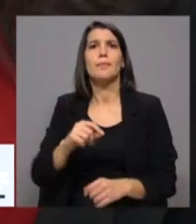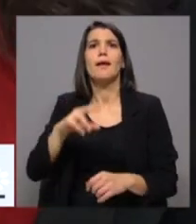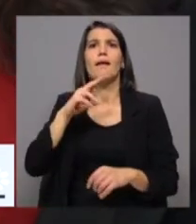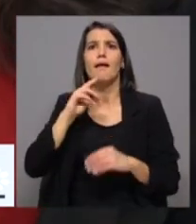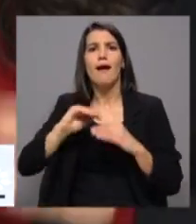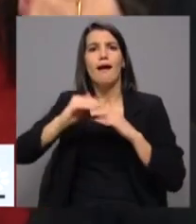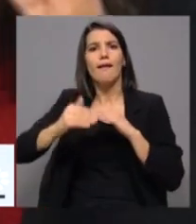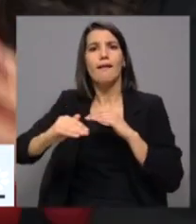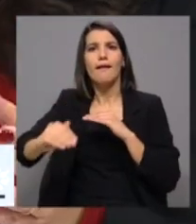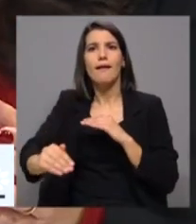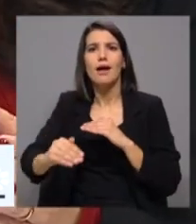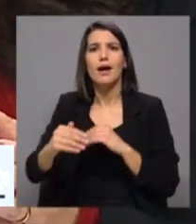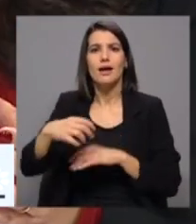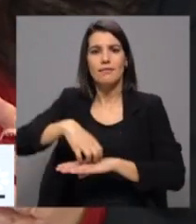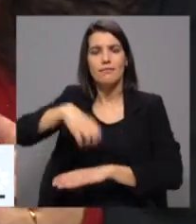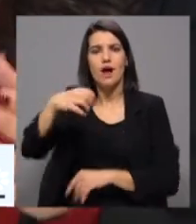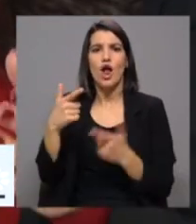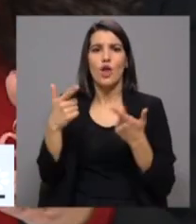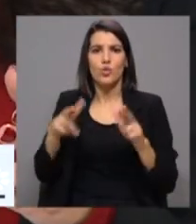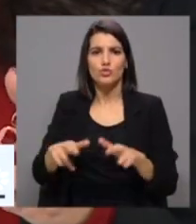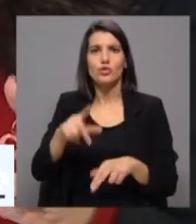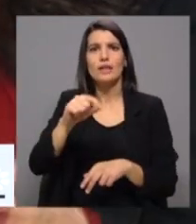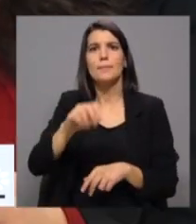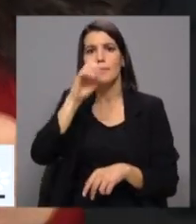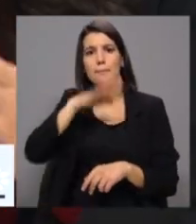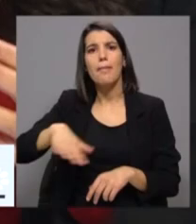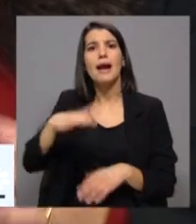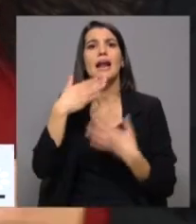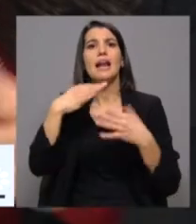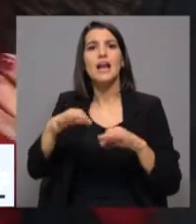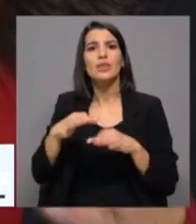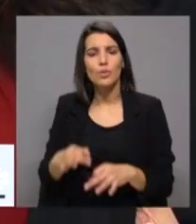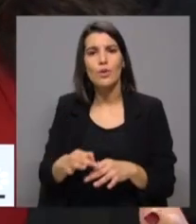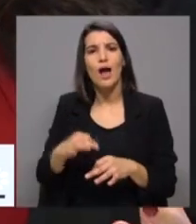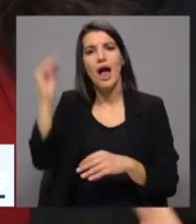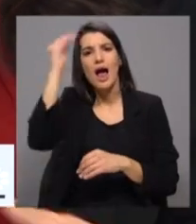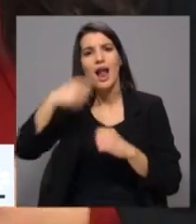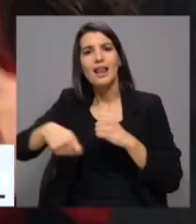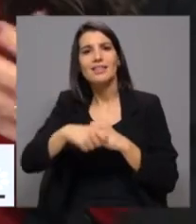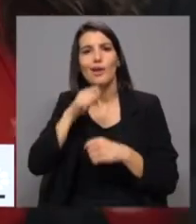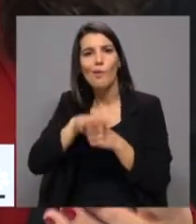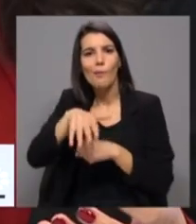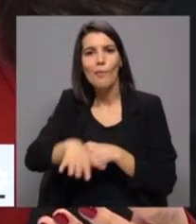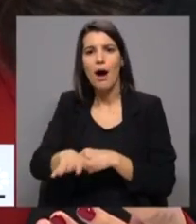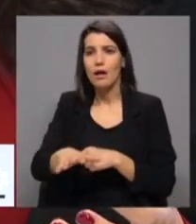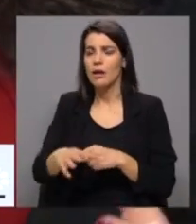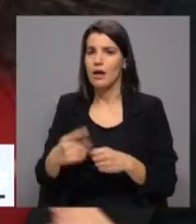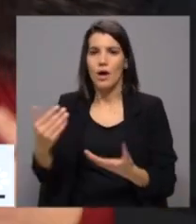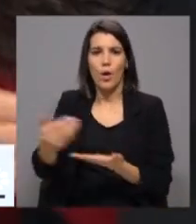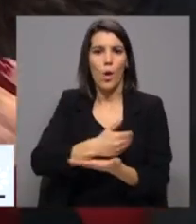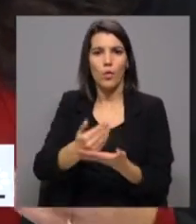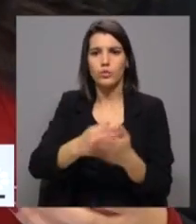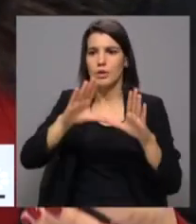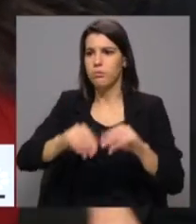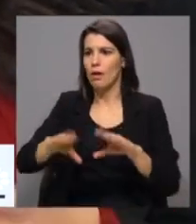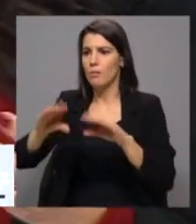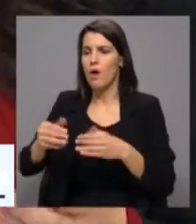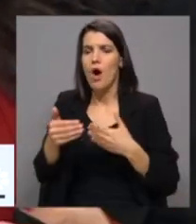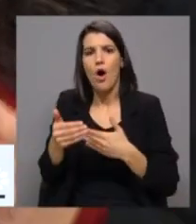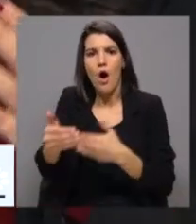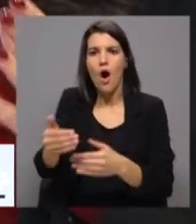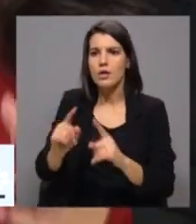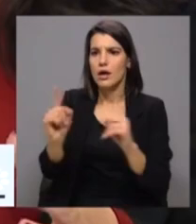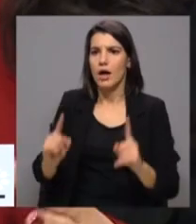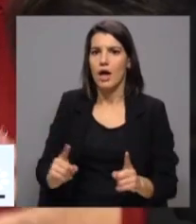luxo. Mais, o Parque Natural da Costa Vicentina, que tem sido esgotado os seus recursos e que o ordenamento não tem sido minimamente